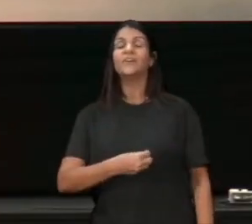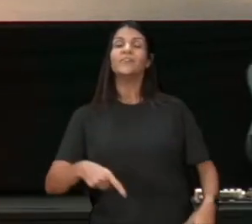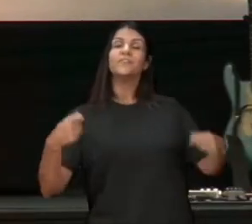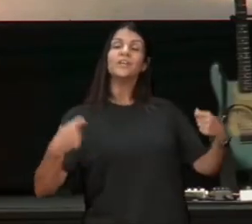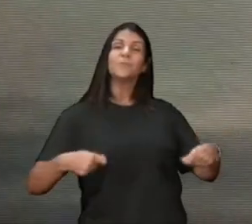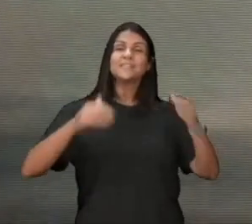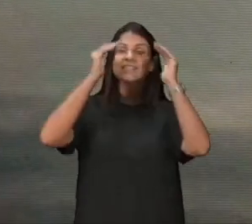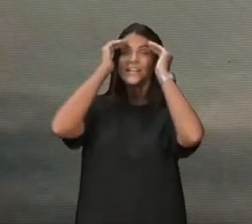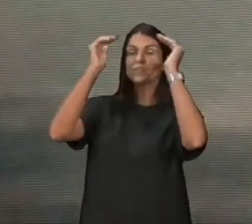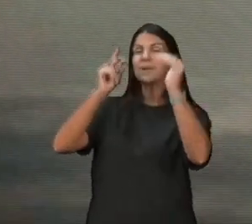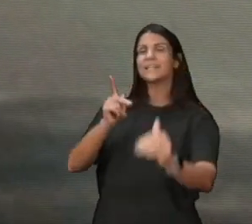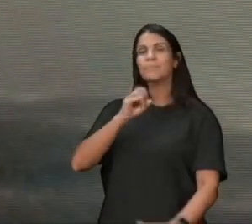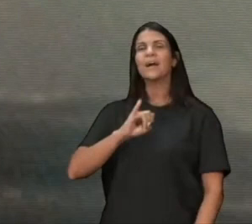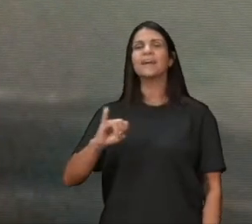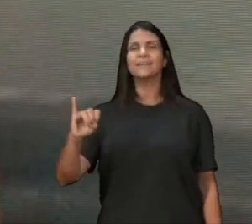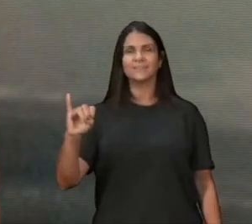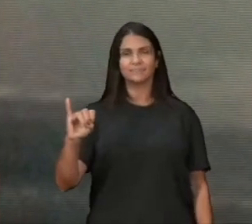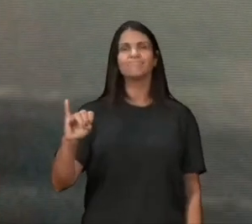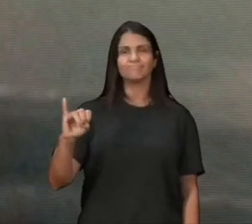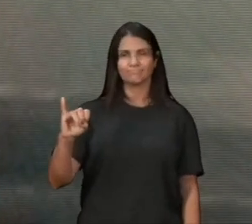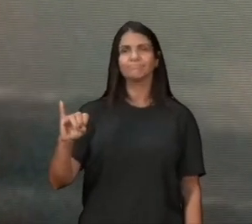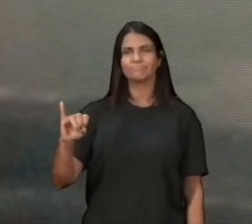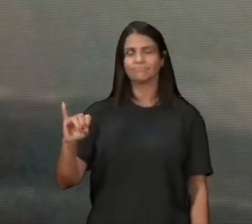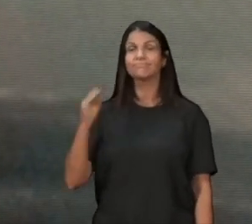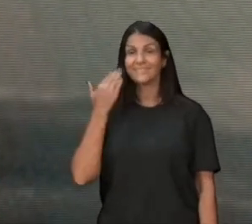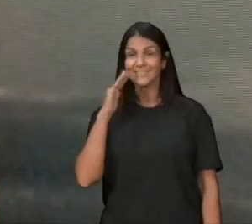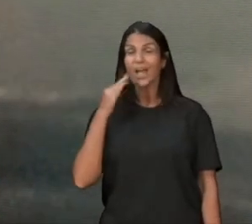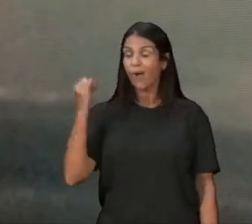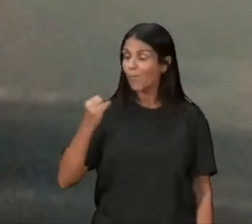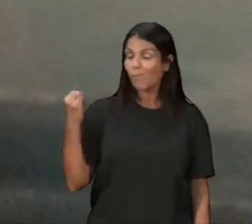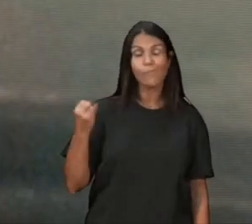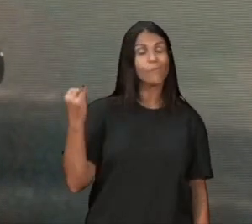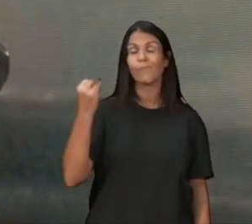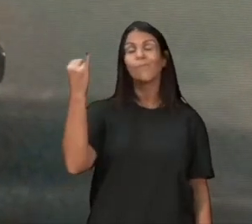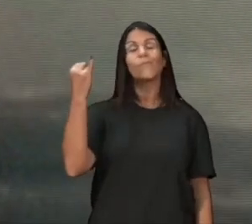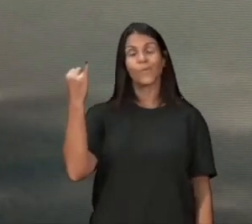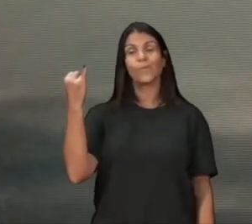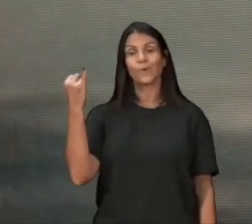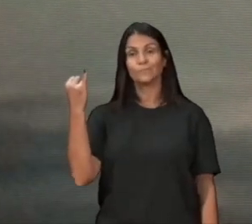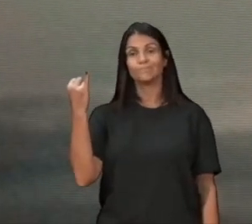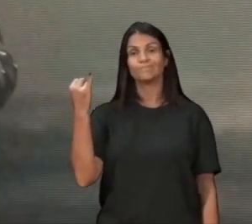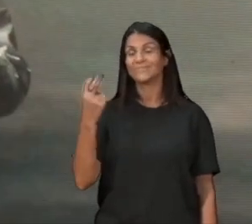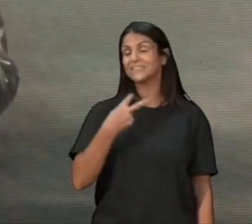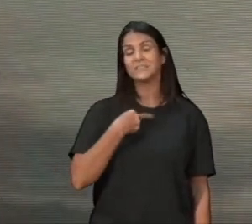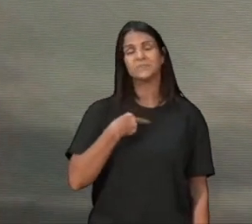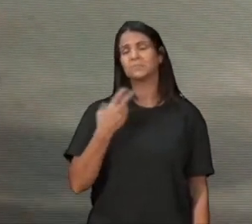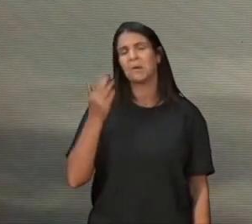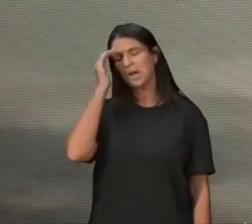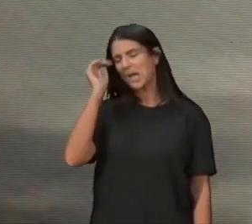já disse, eu vi um filho, falando um palavrão para o pai, gente, pelo amor de Deus, não pode, não pode,